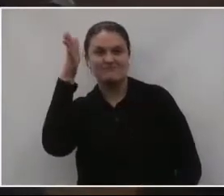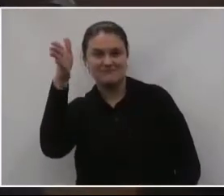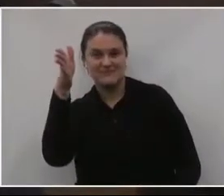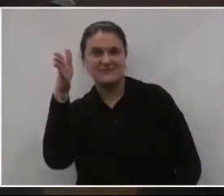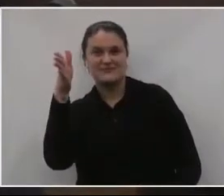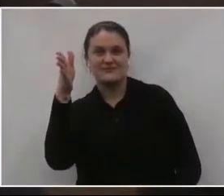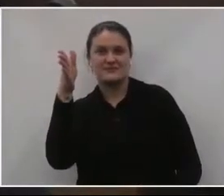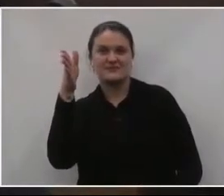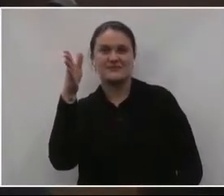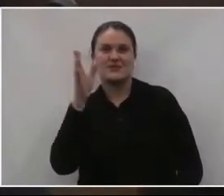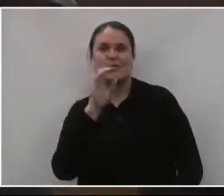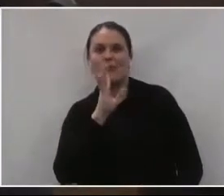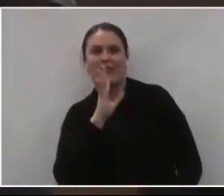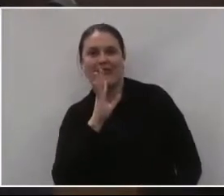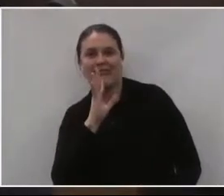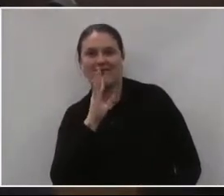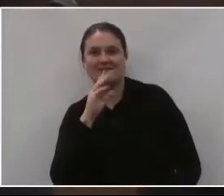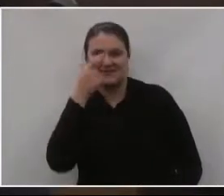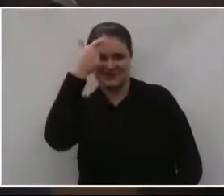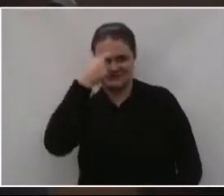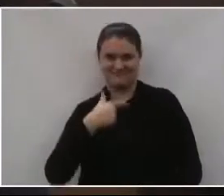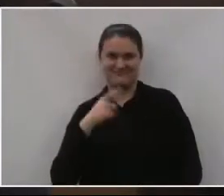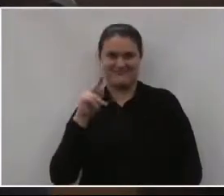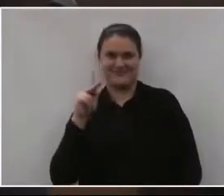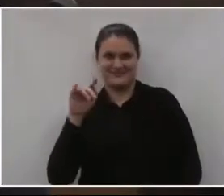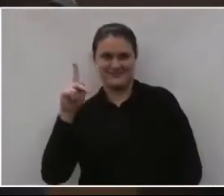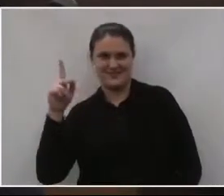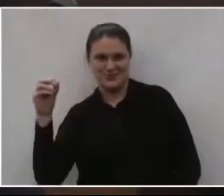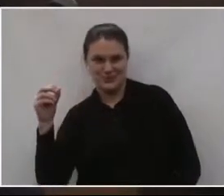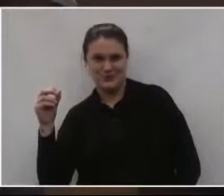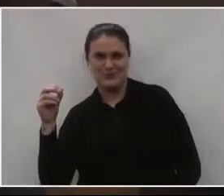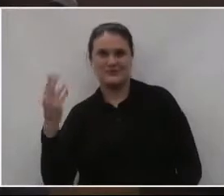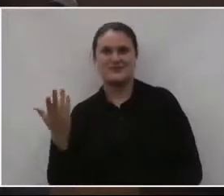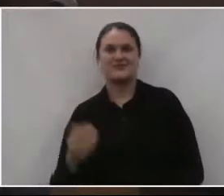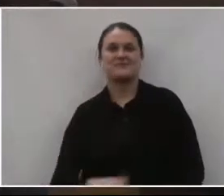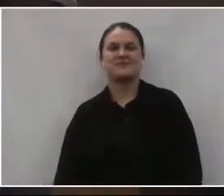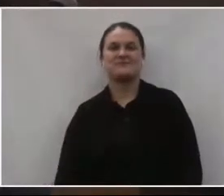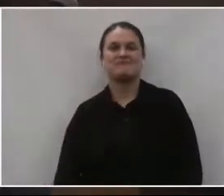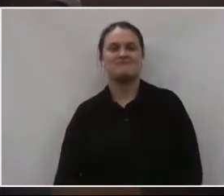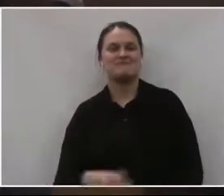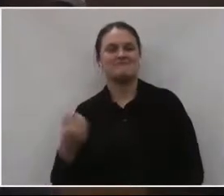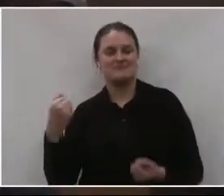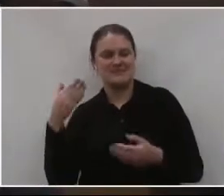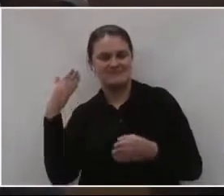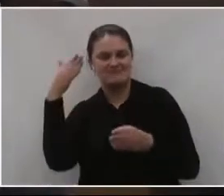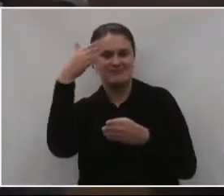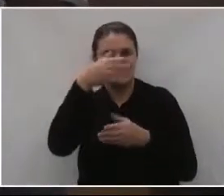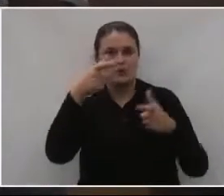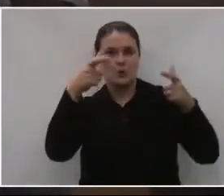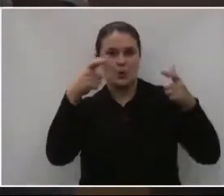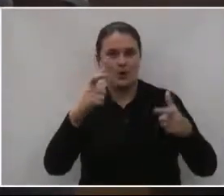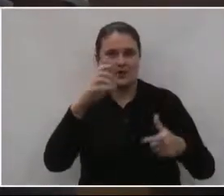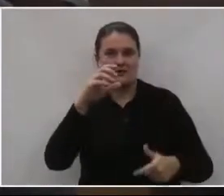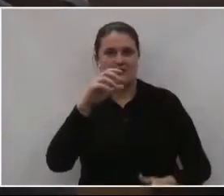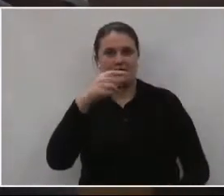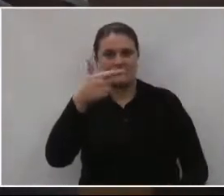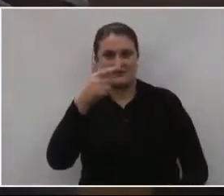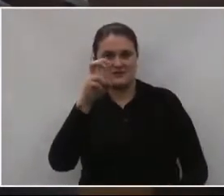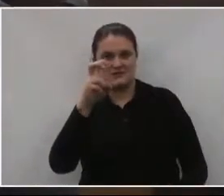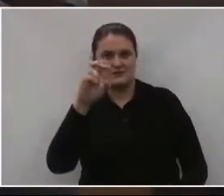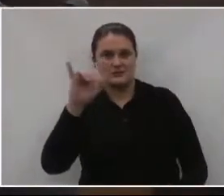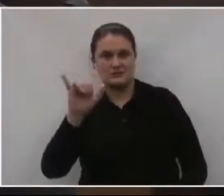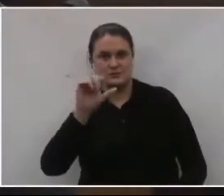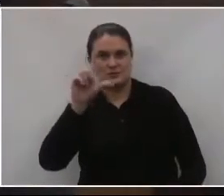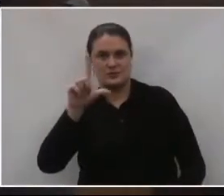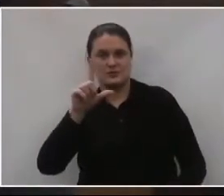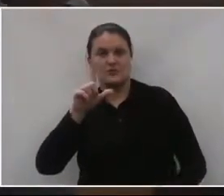conhece o craque Kiko, se dirige ao 25 de julho, nessa sexta